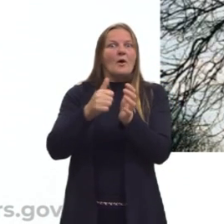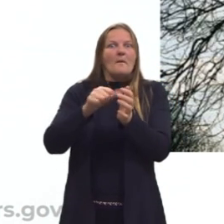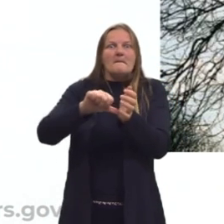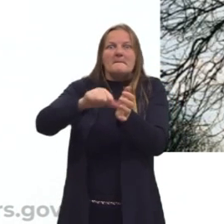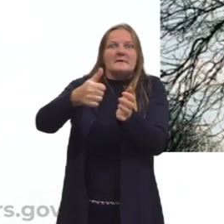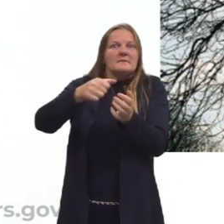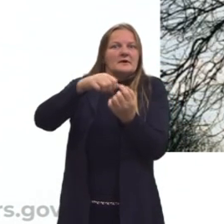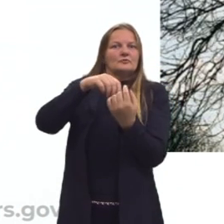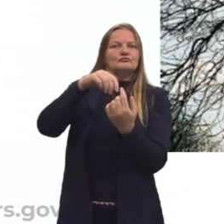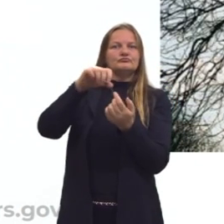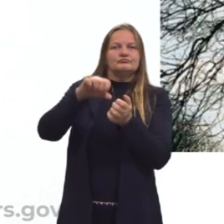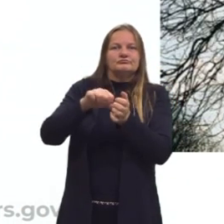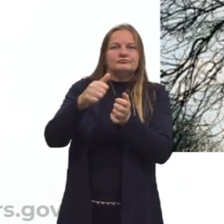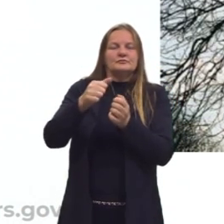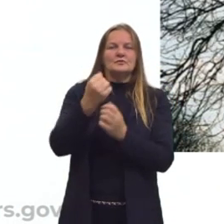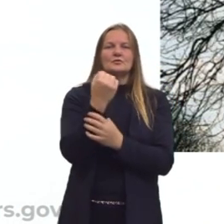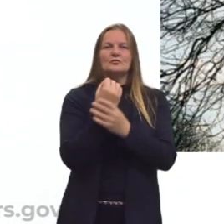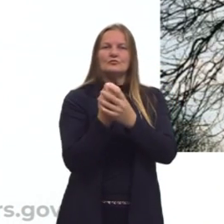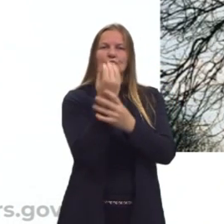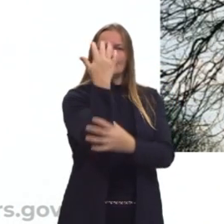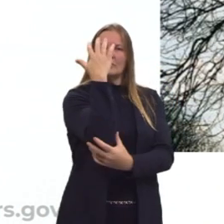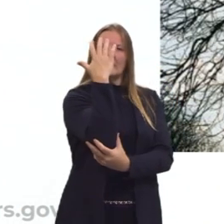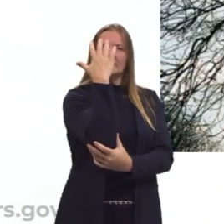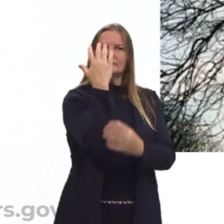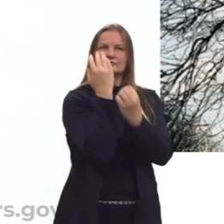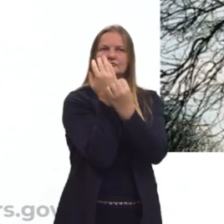que seria a árvore em si.